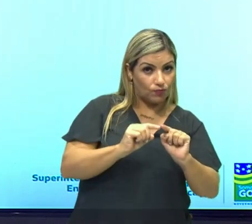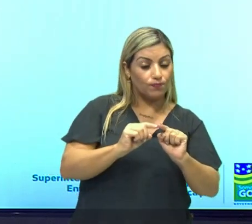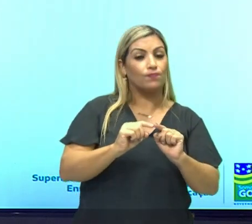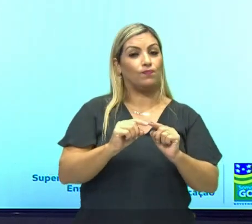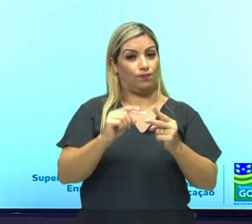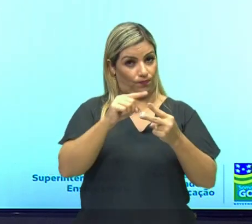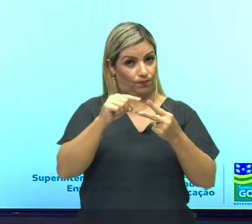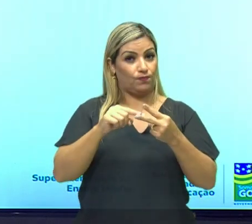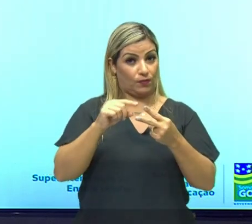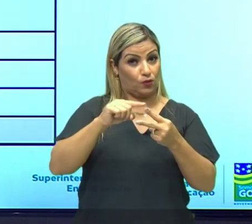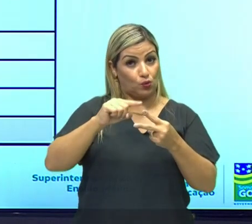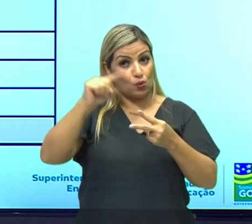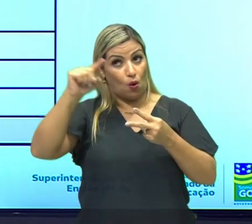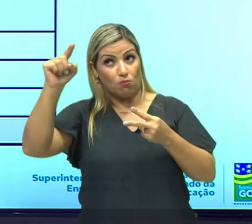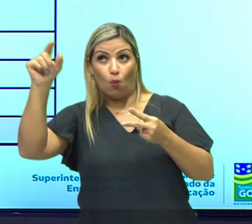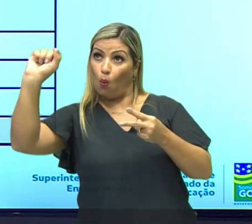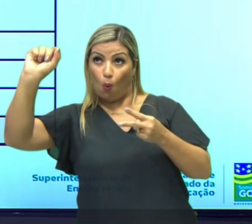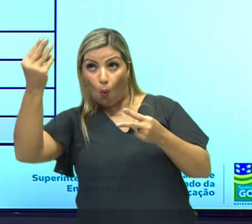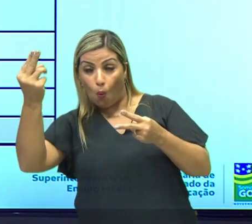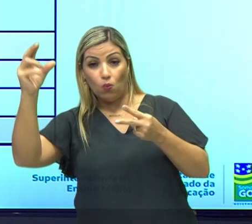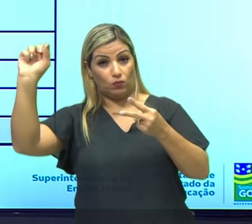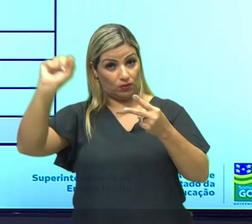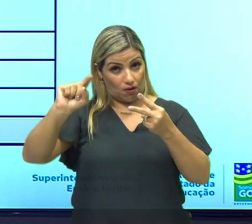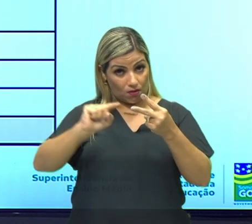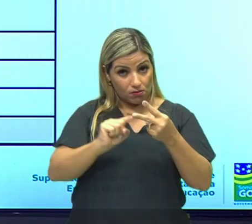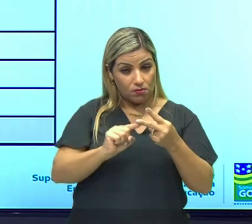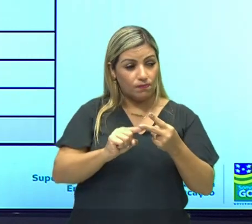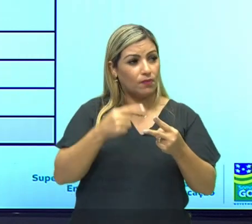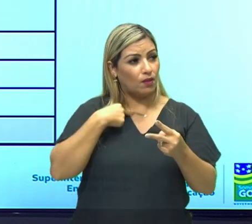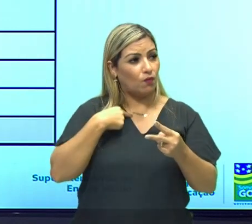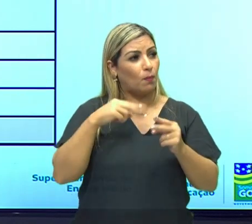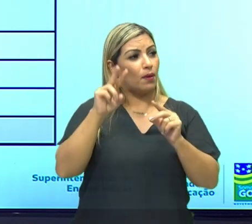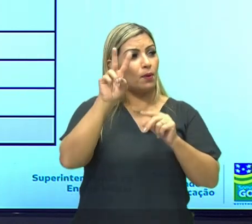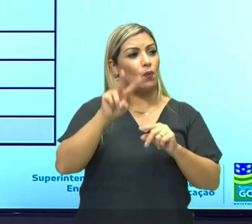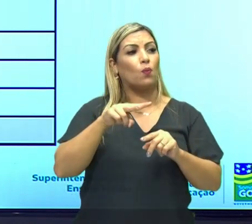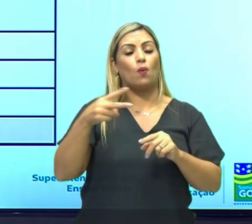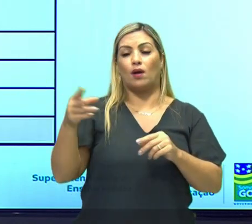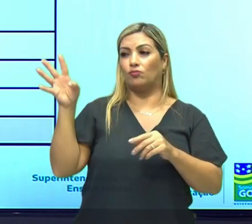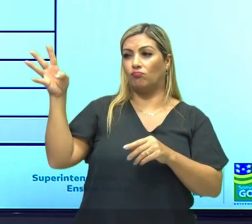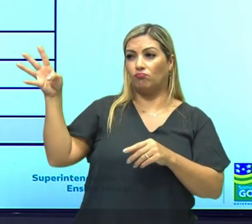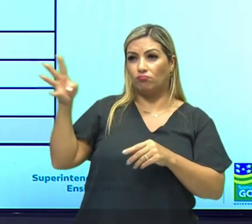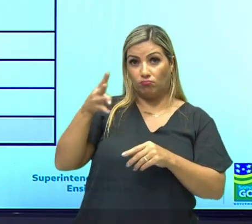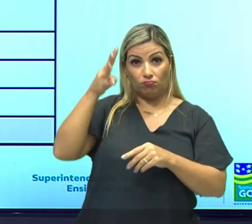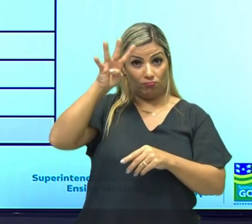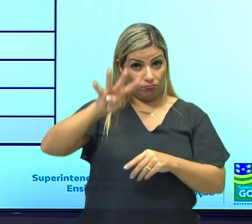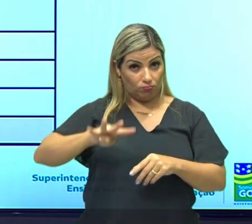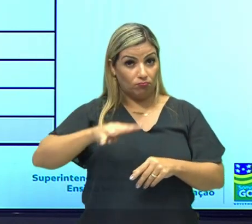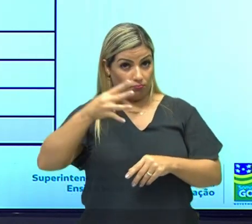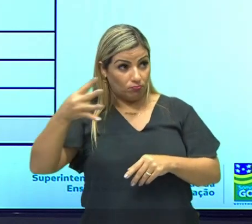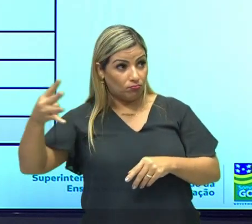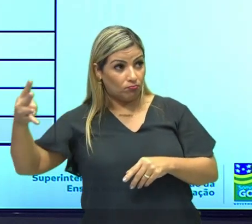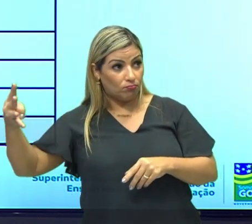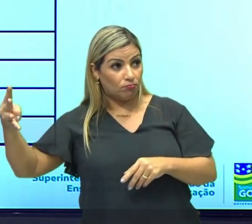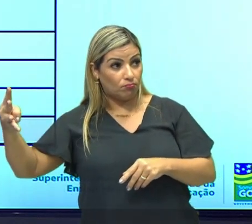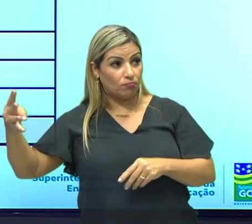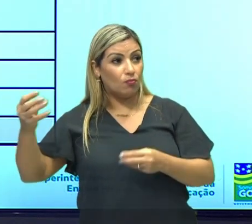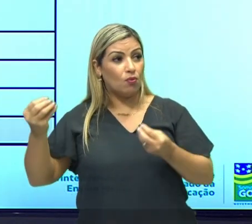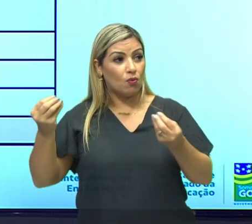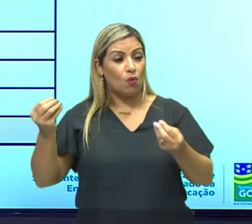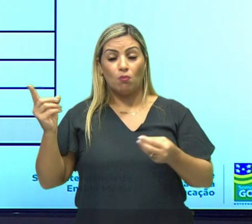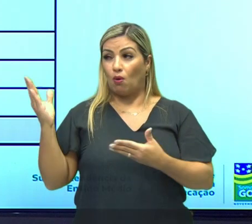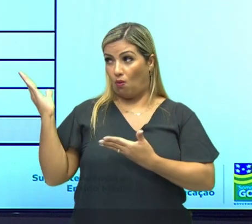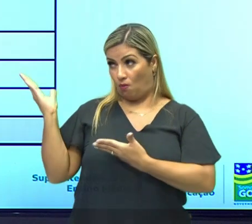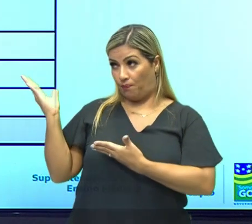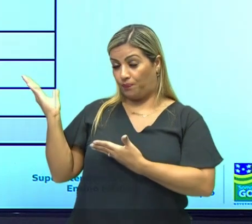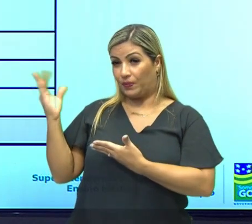decrescente, o eu posso fazer agora? Vou pegar o meu quadro. Por que isso aqui é um quadro? Porque ele é todo fechado, se tivesse as bordas